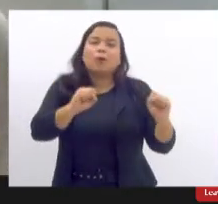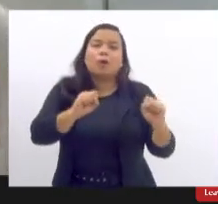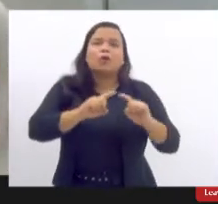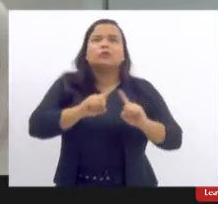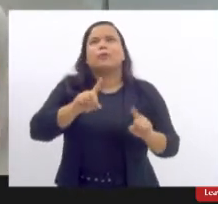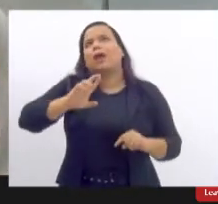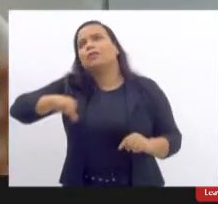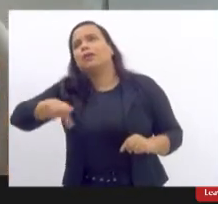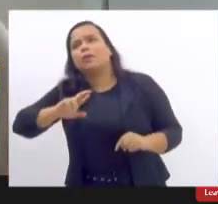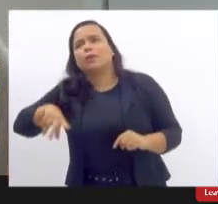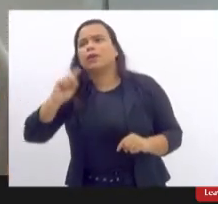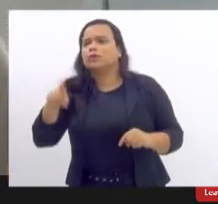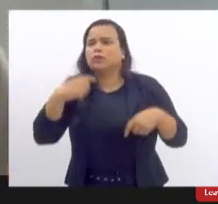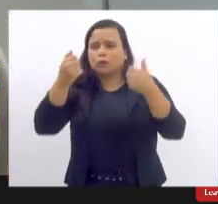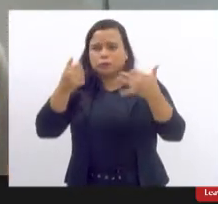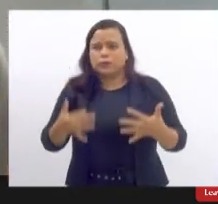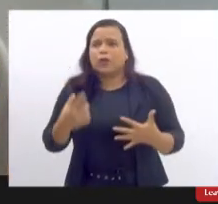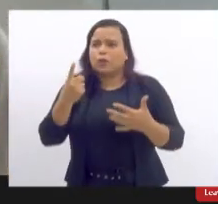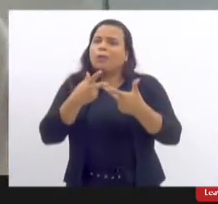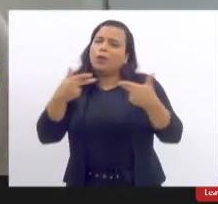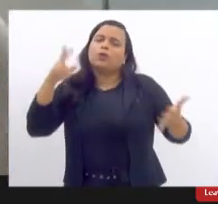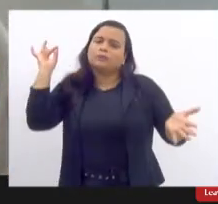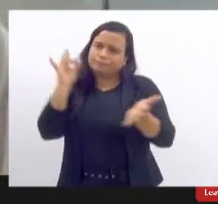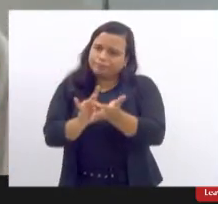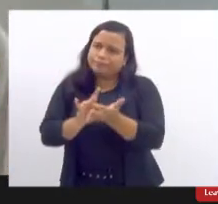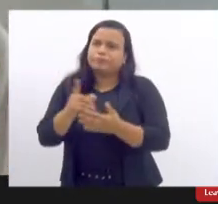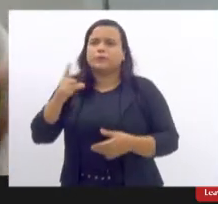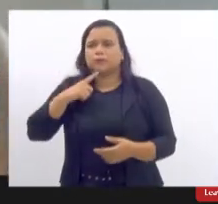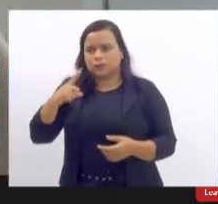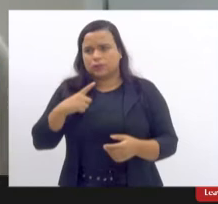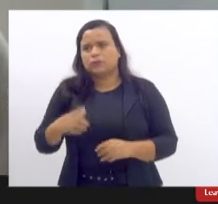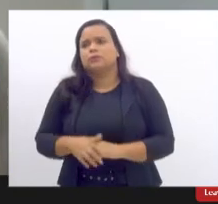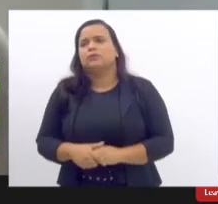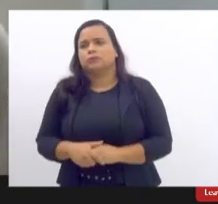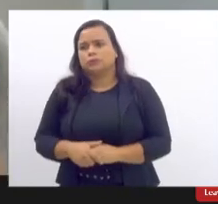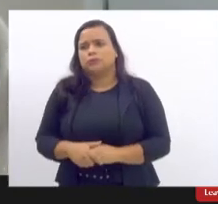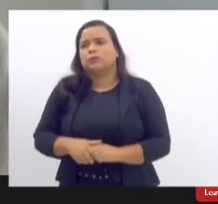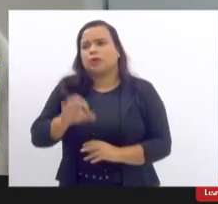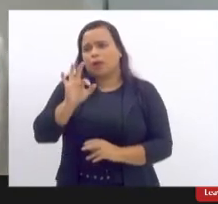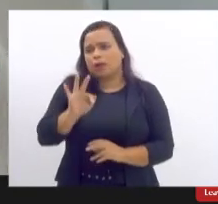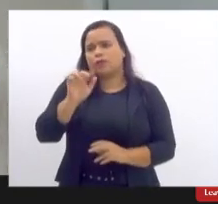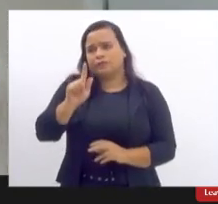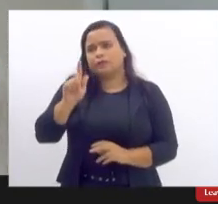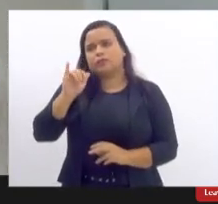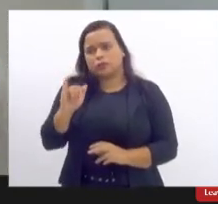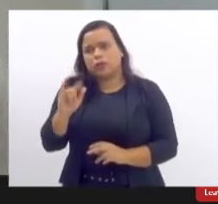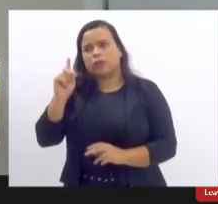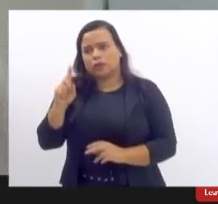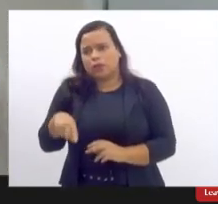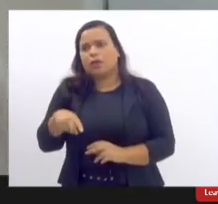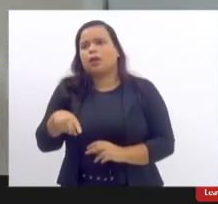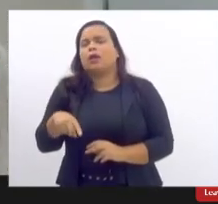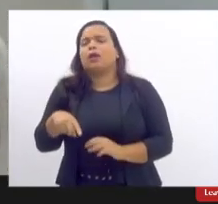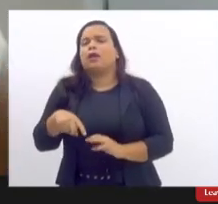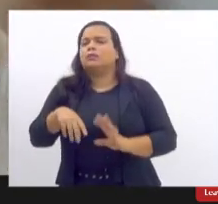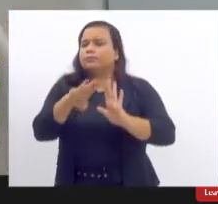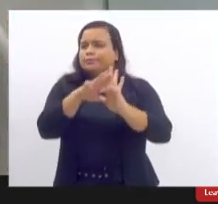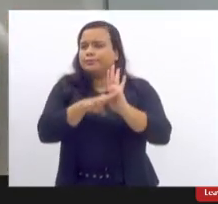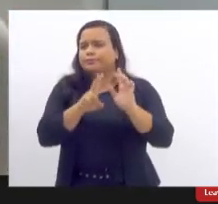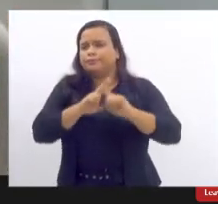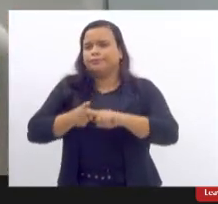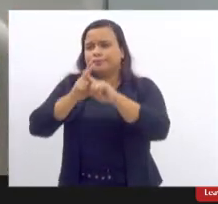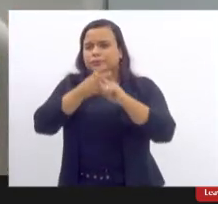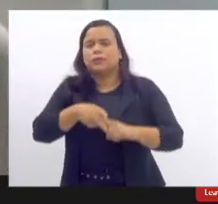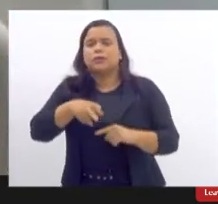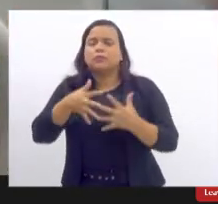não seja a gente está falando de algo muito concreto tão concreto que a FDA que é a agência reguladora americana que é tal